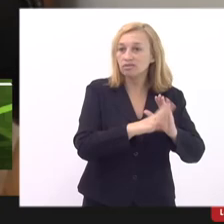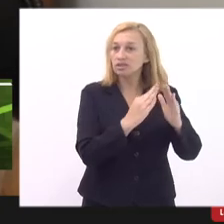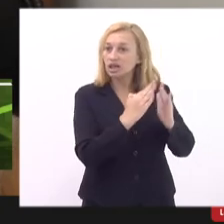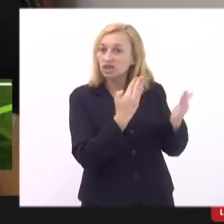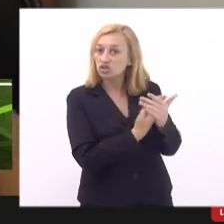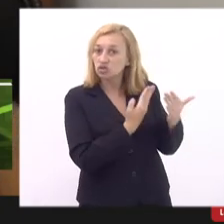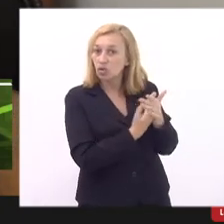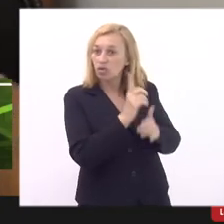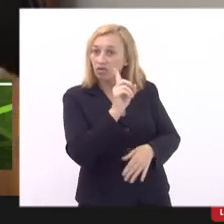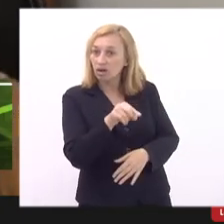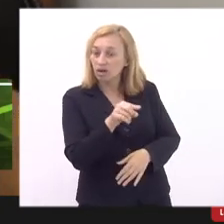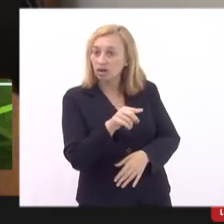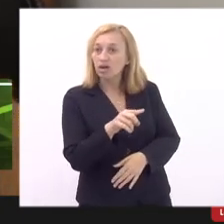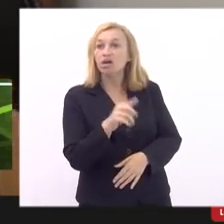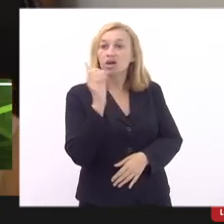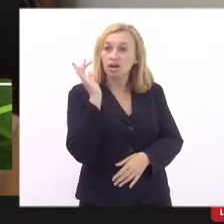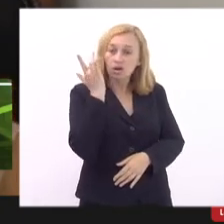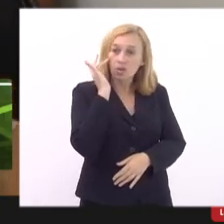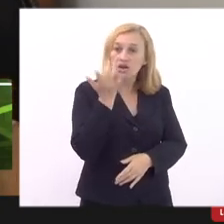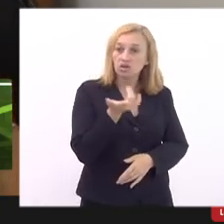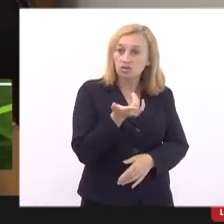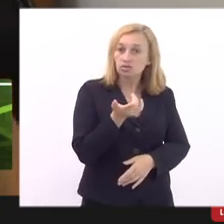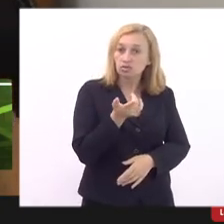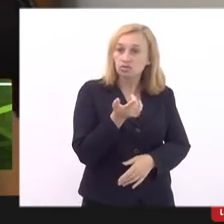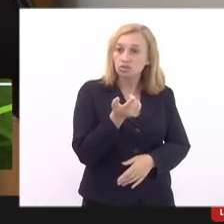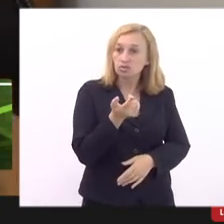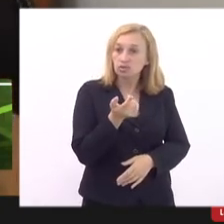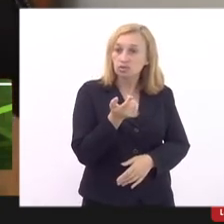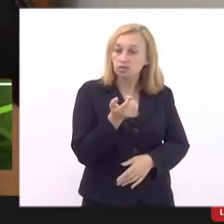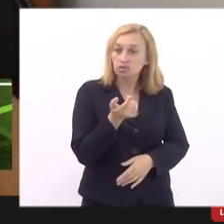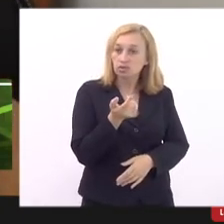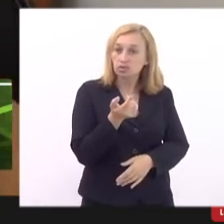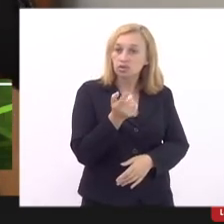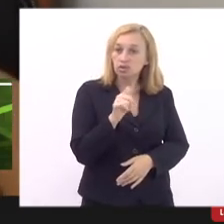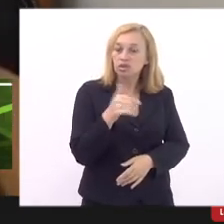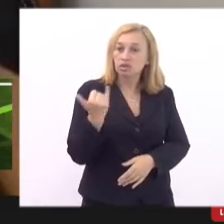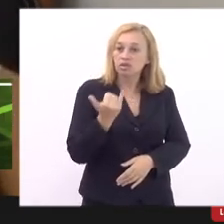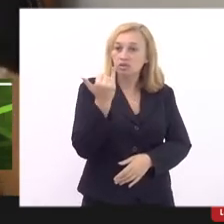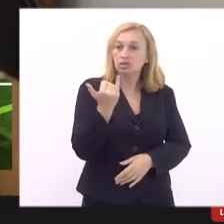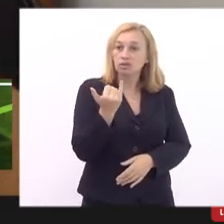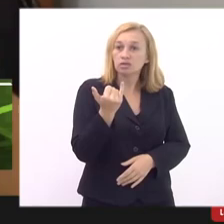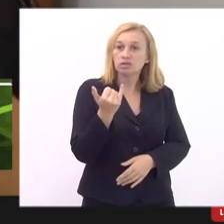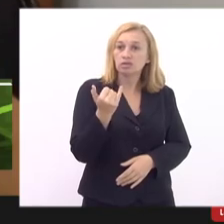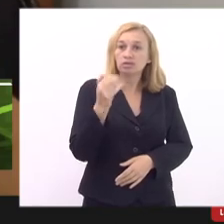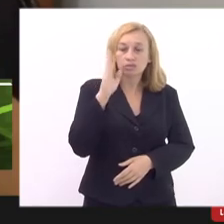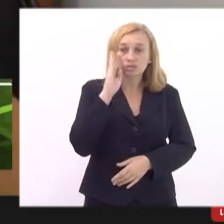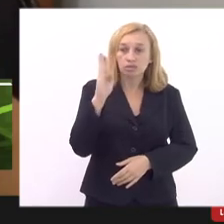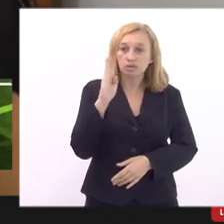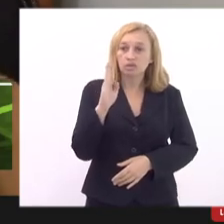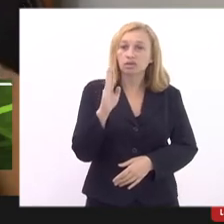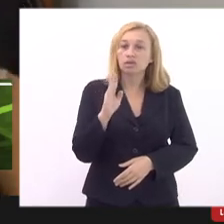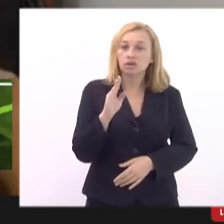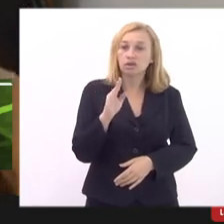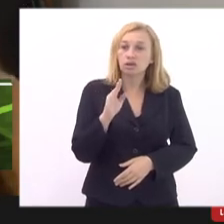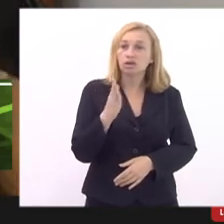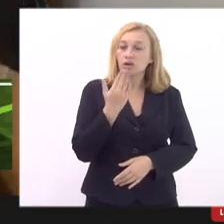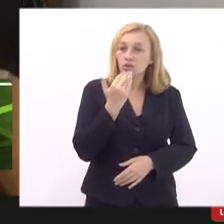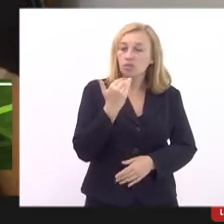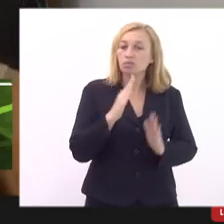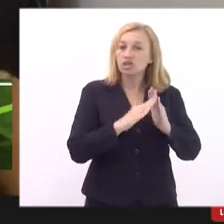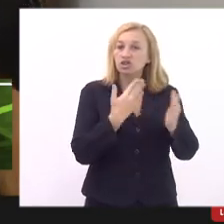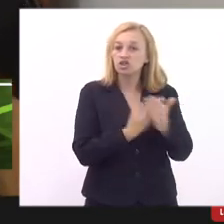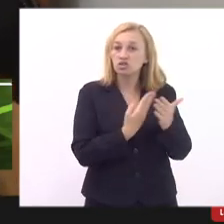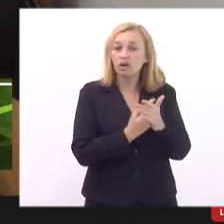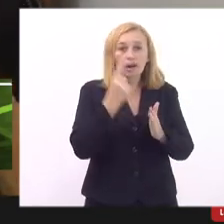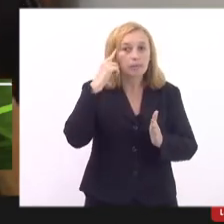e eu acho que é uma coisa que todo mundo é aqui então eu queria fazer esse apelo de priorizar a alimentação no escolar pensar no impacto